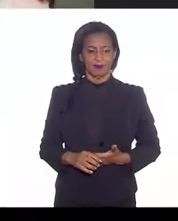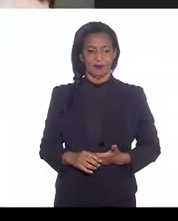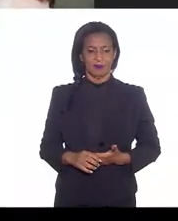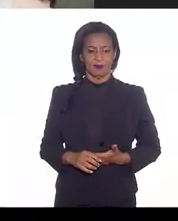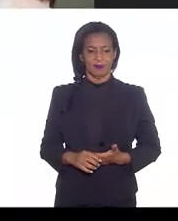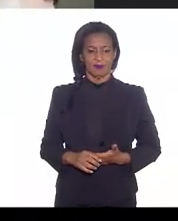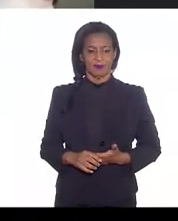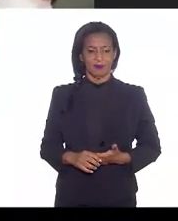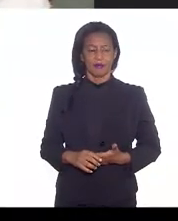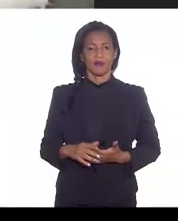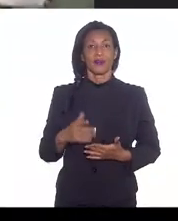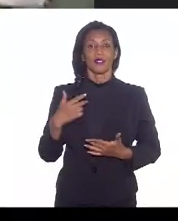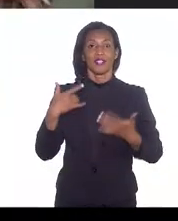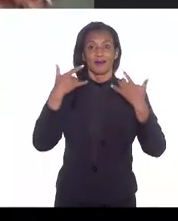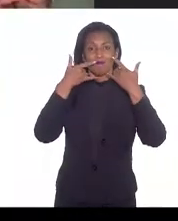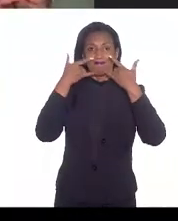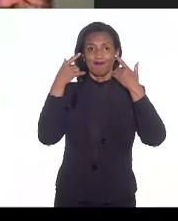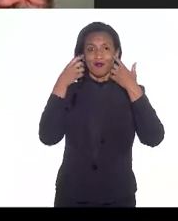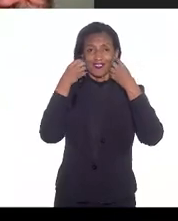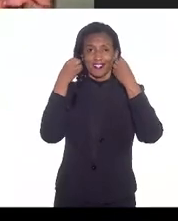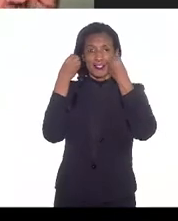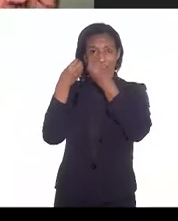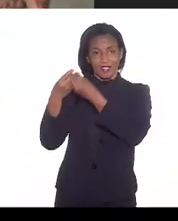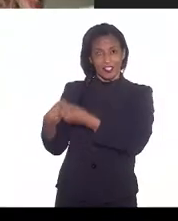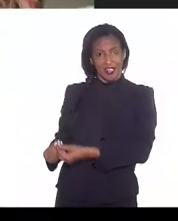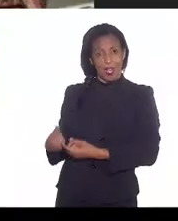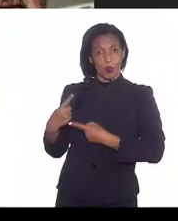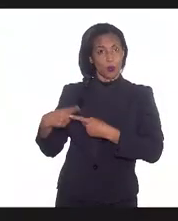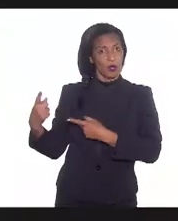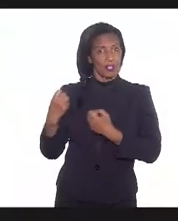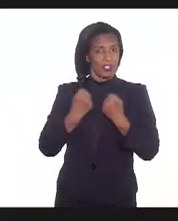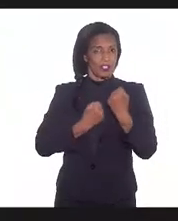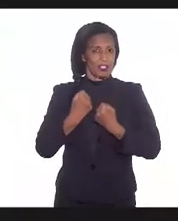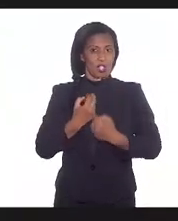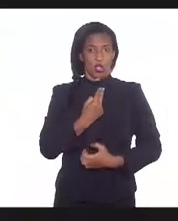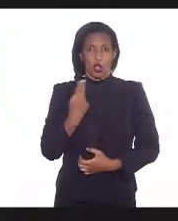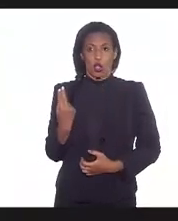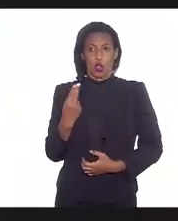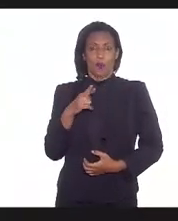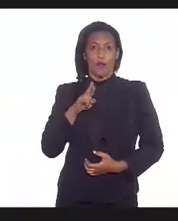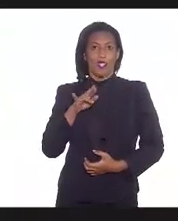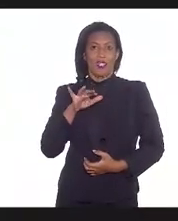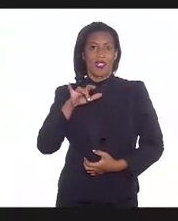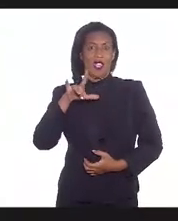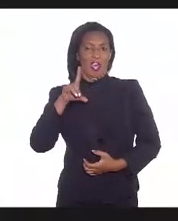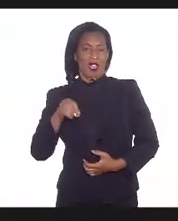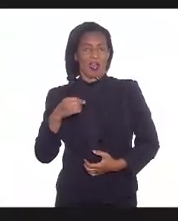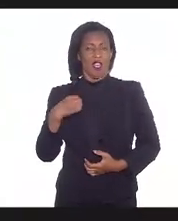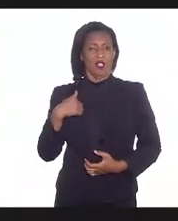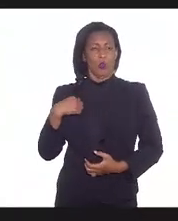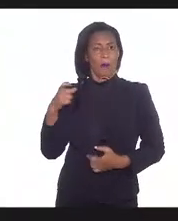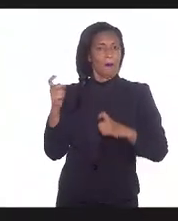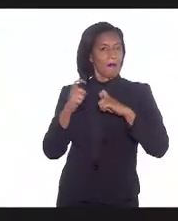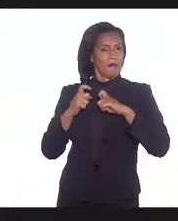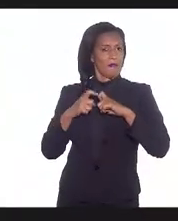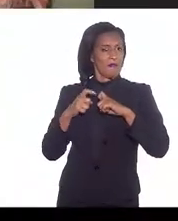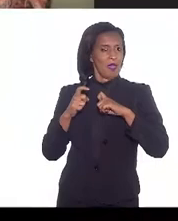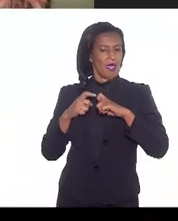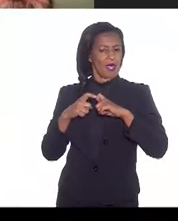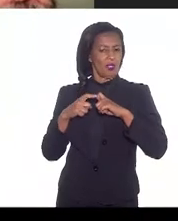Oi, deixa eu tirar aqui, que eu estou no carro. Ai, meu nome é Ricardo, sou médico, acessório Sindipetro-NF.